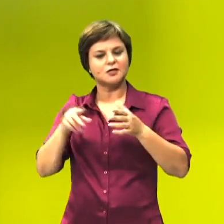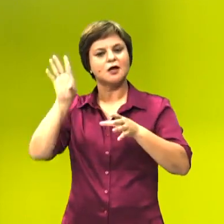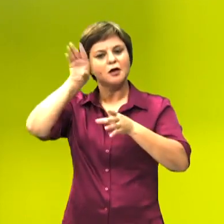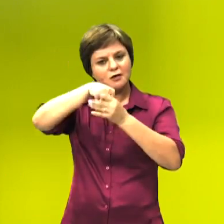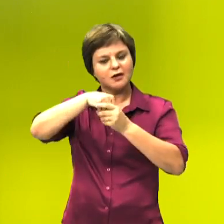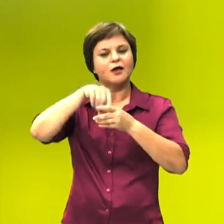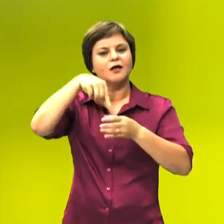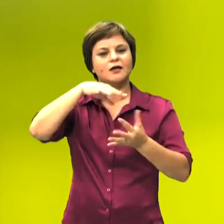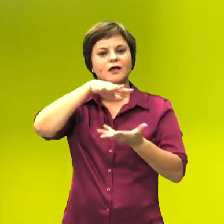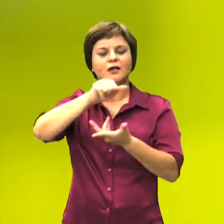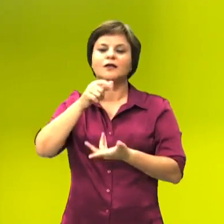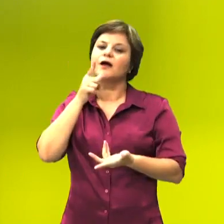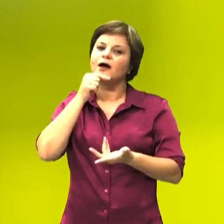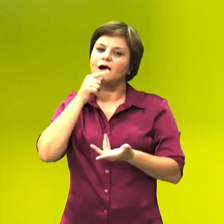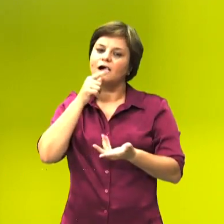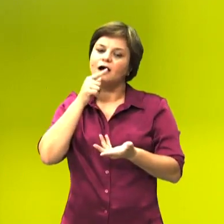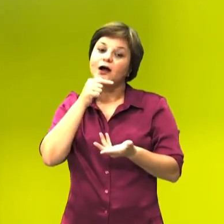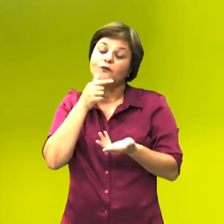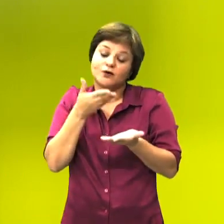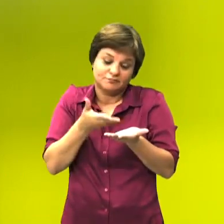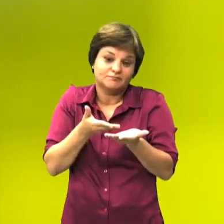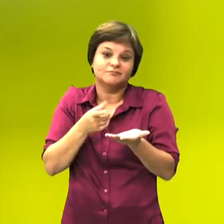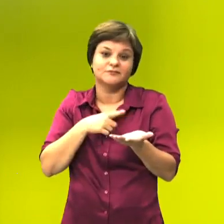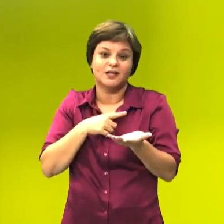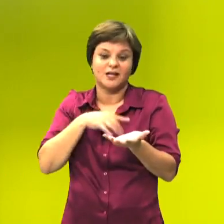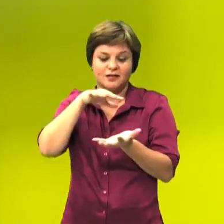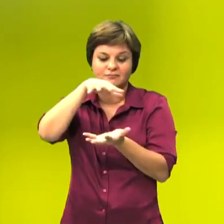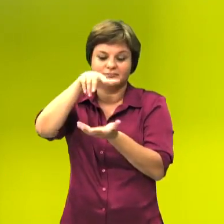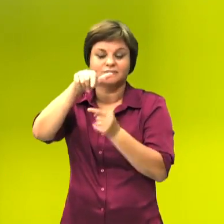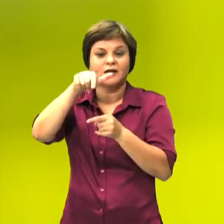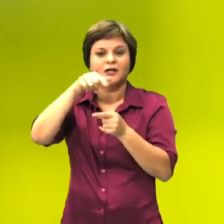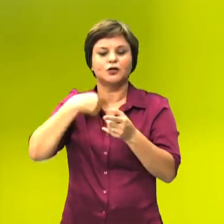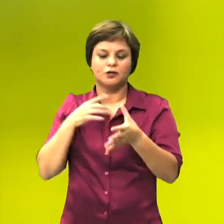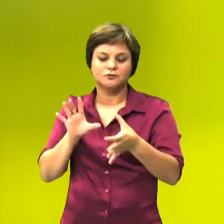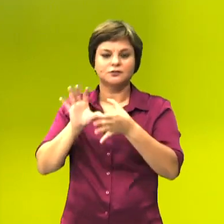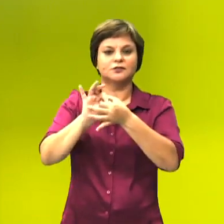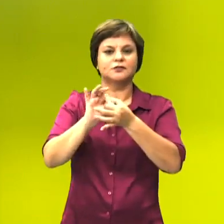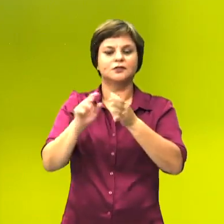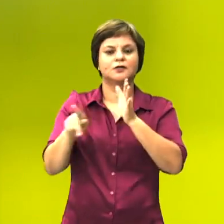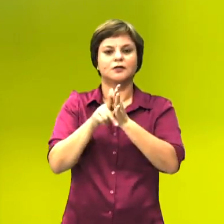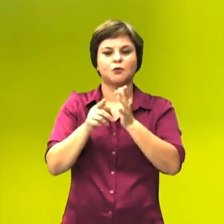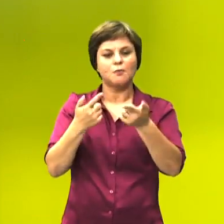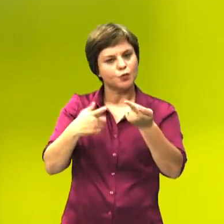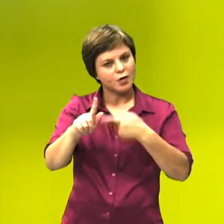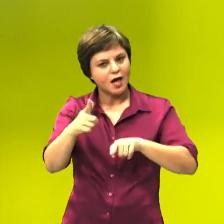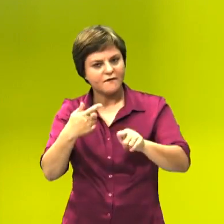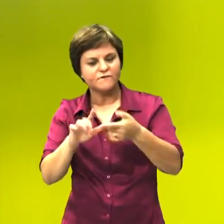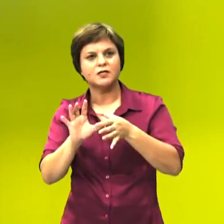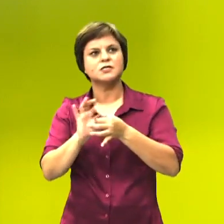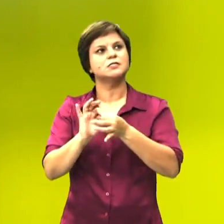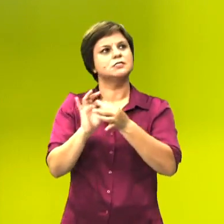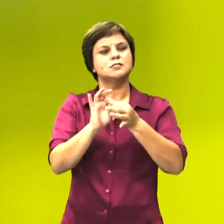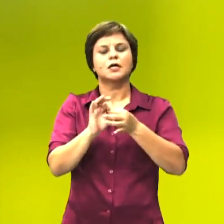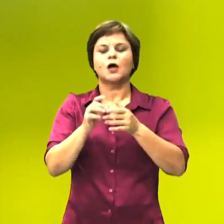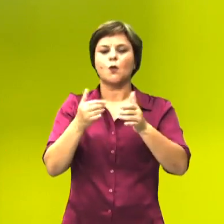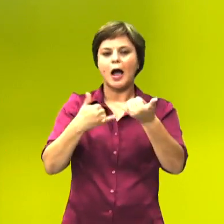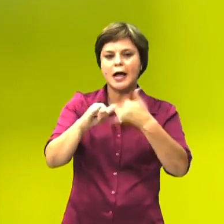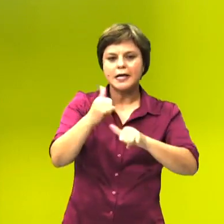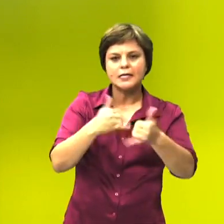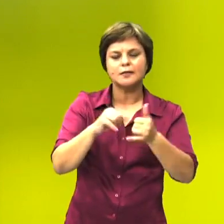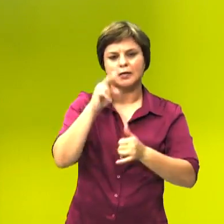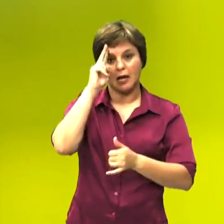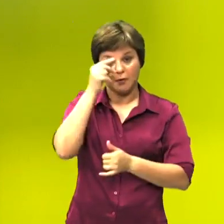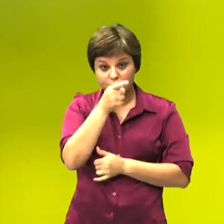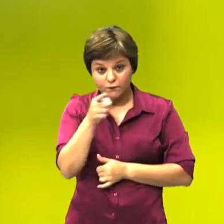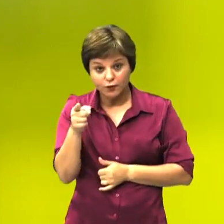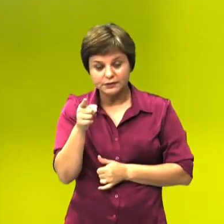planeta, por a água estar no estado líquido. E aí a gente faz um gancho também com a física, com a química, porque lembrando